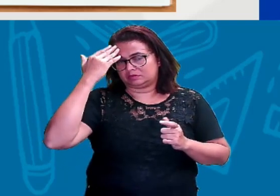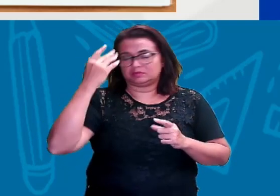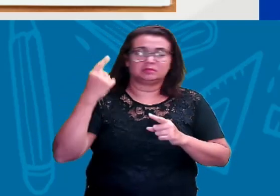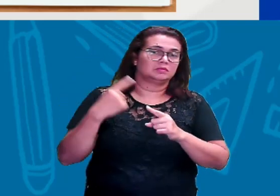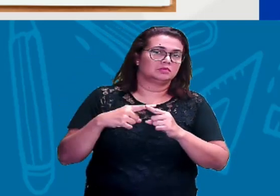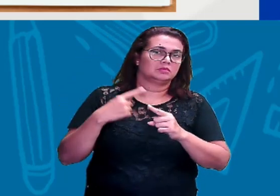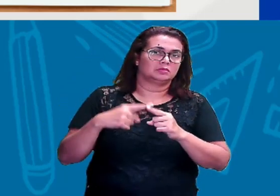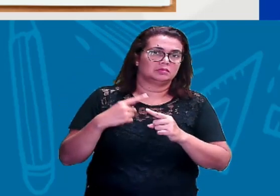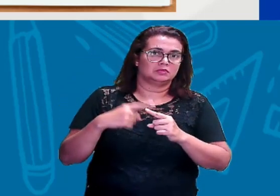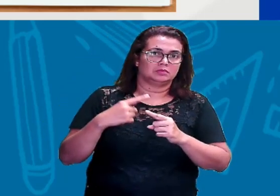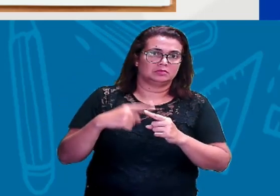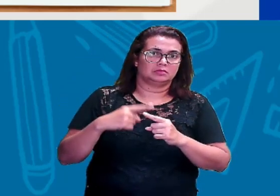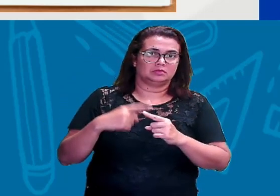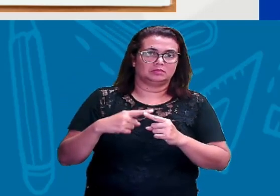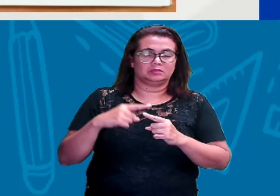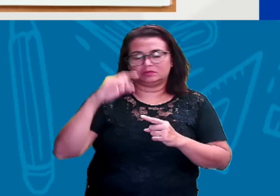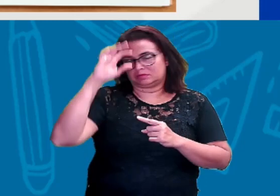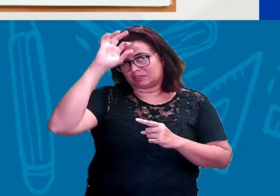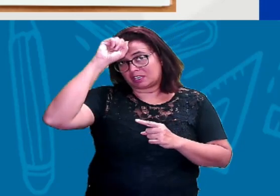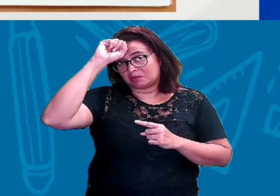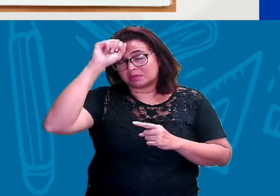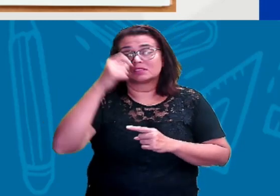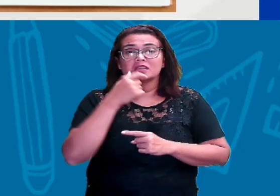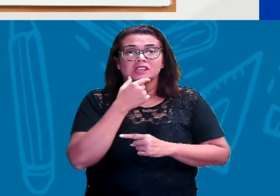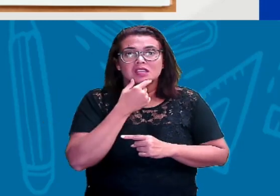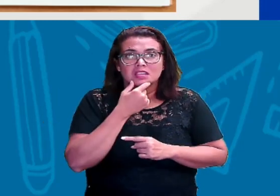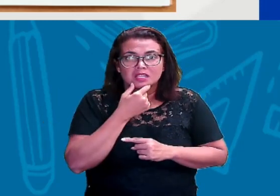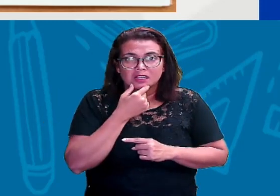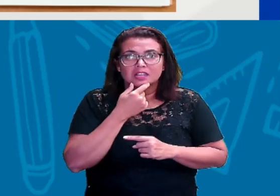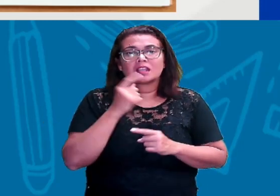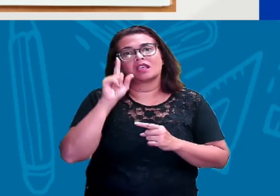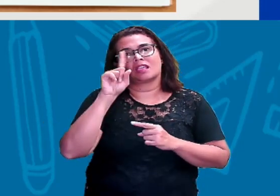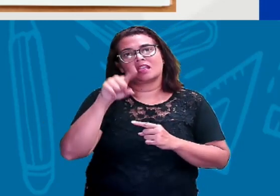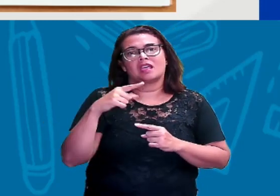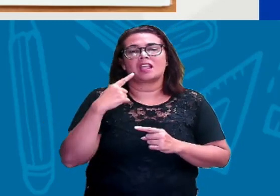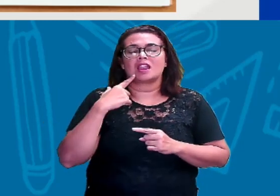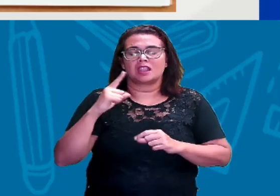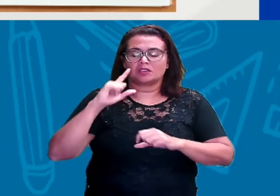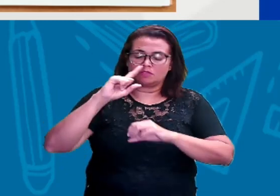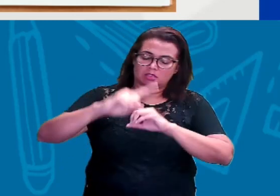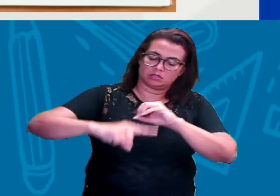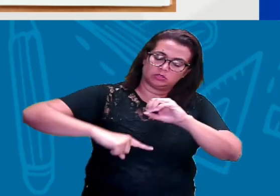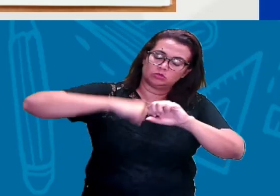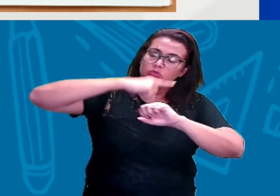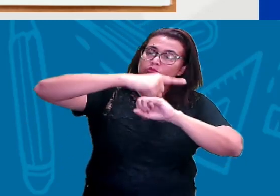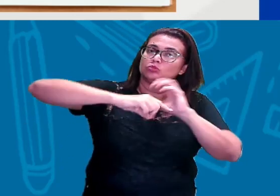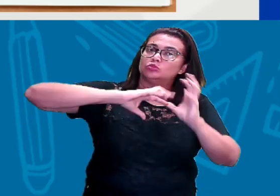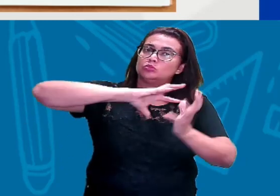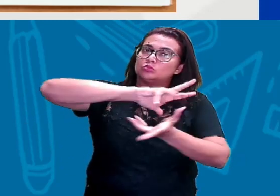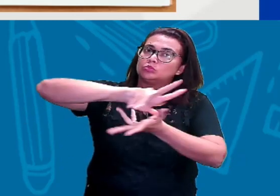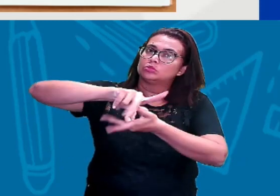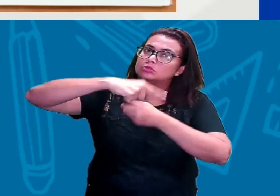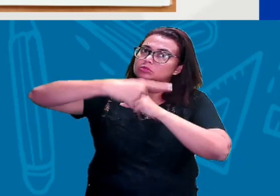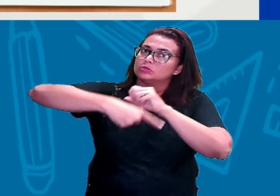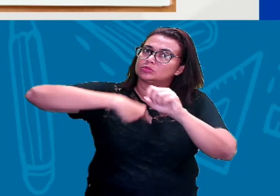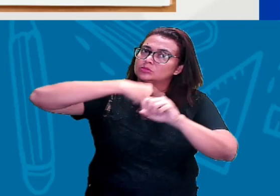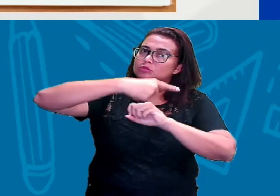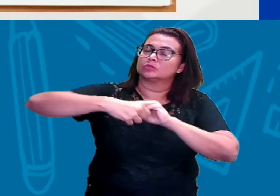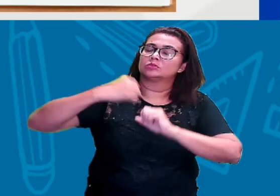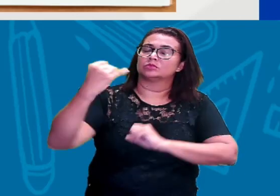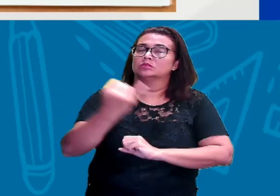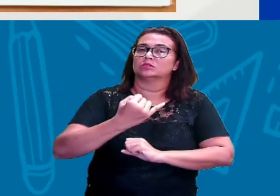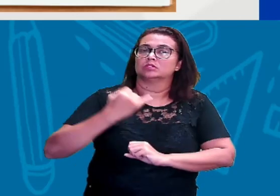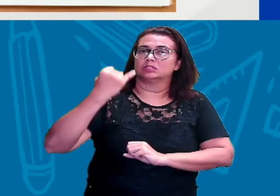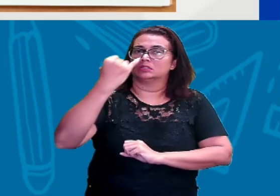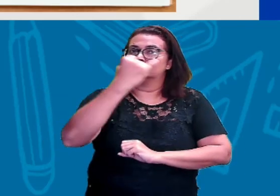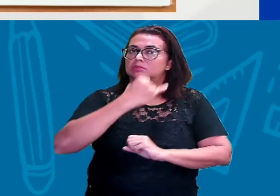estudar, gente? Primeiro, porque o inglês é uma língua e que está mundialmente aí conhecida e que é super importante a gente ter